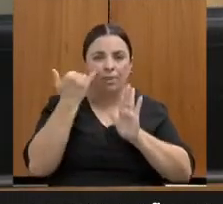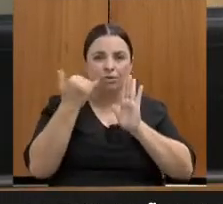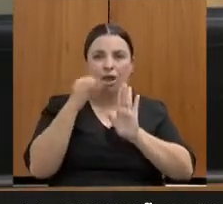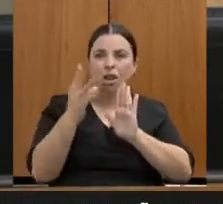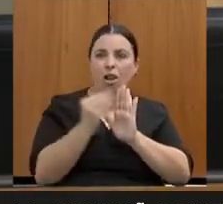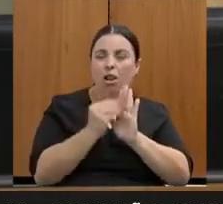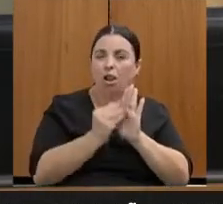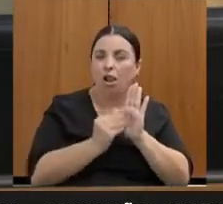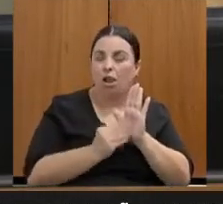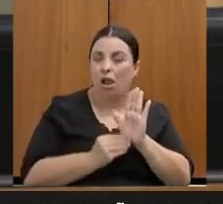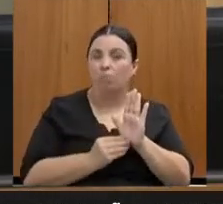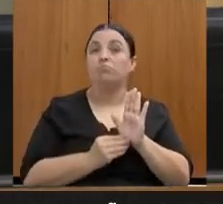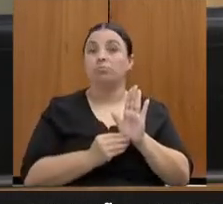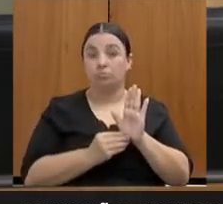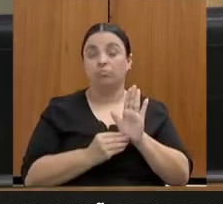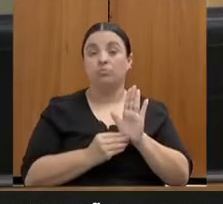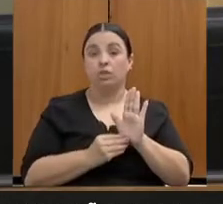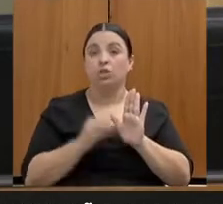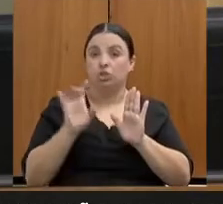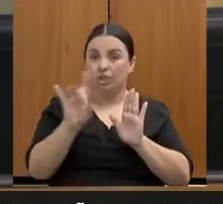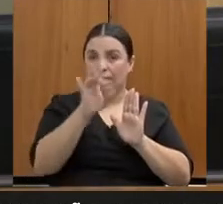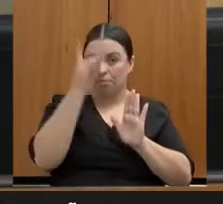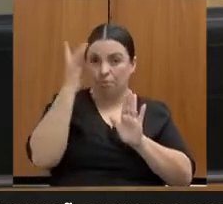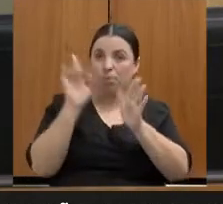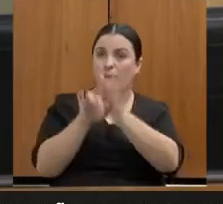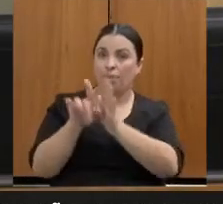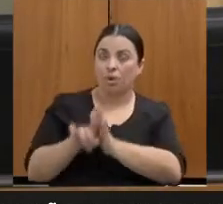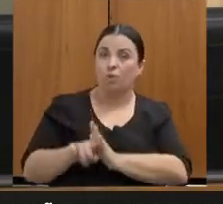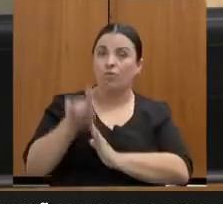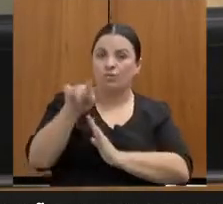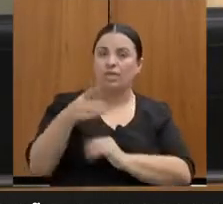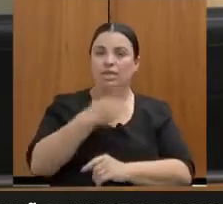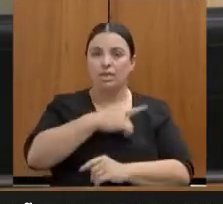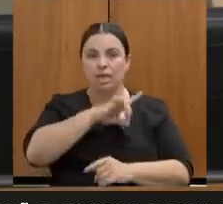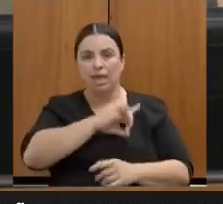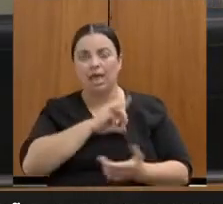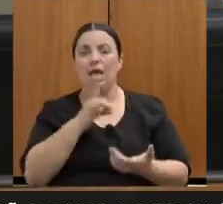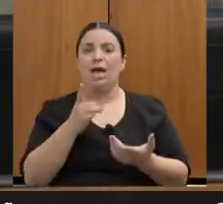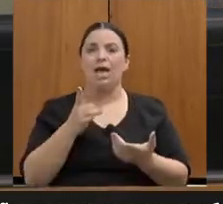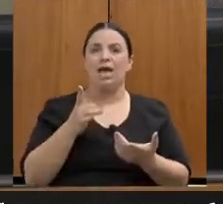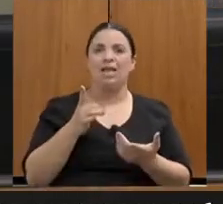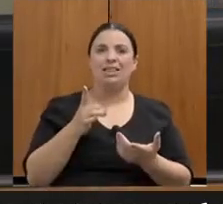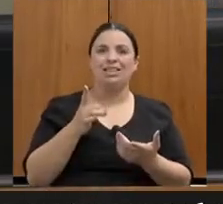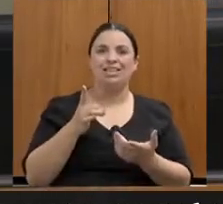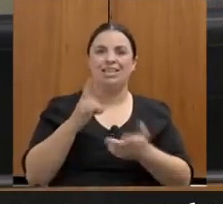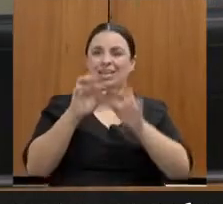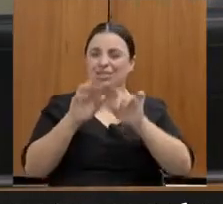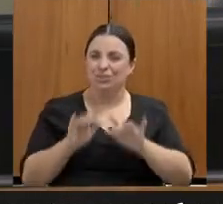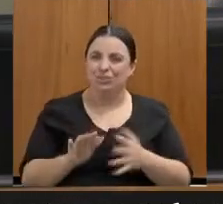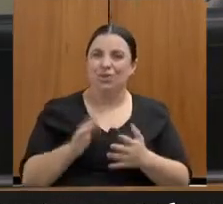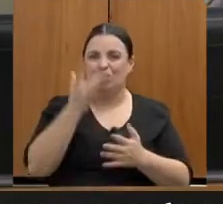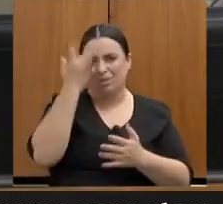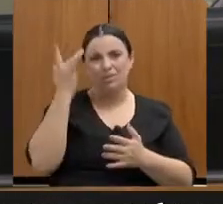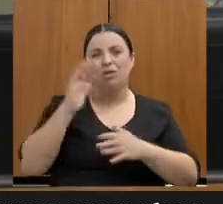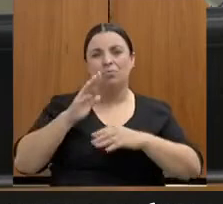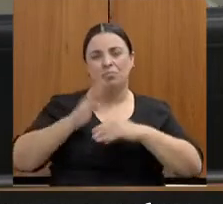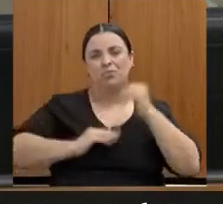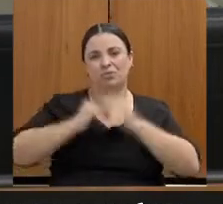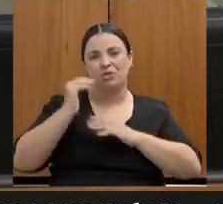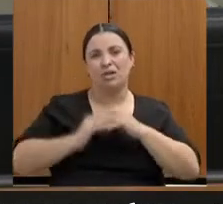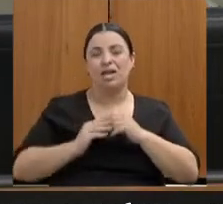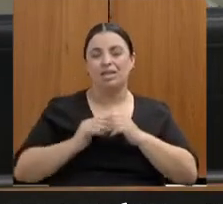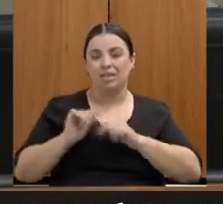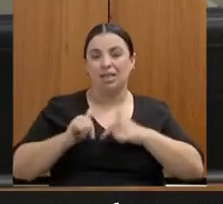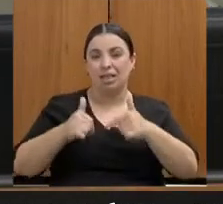respostas de cada uma de vocês, delegadas, inspetores, demais profissionais que atuam nas delegacias